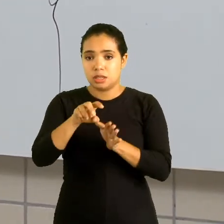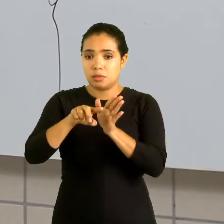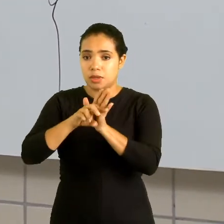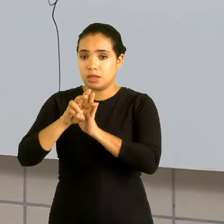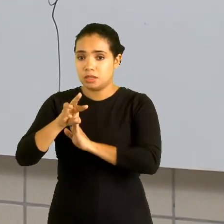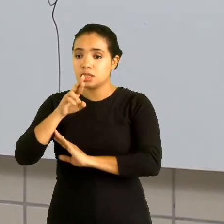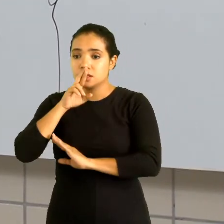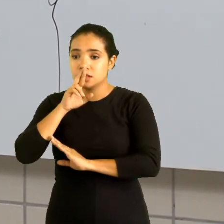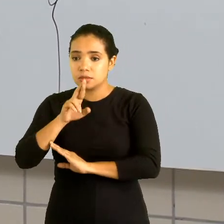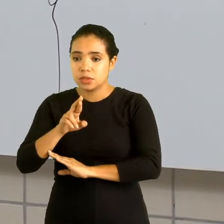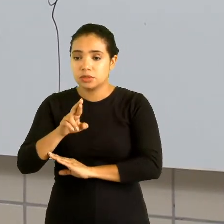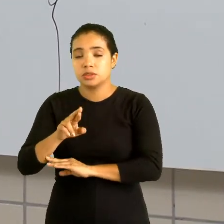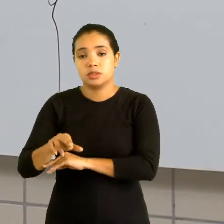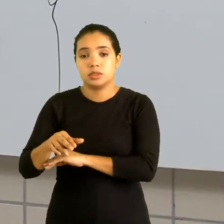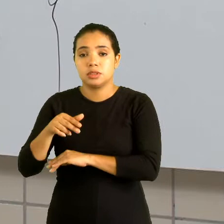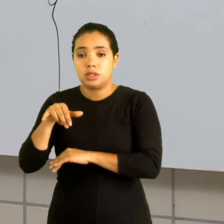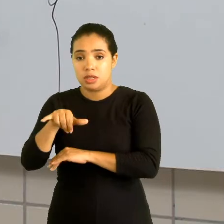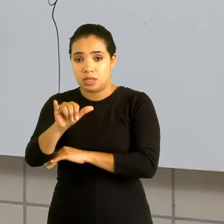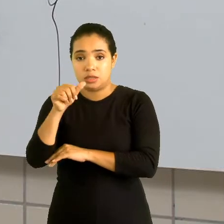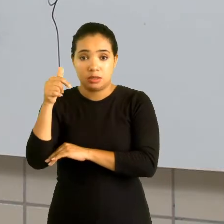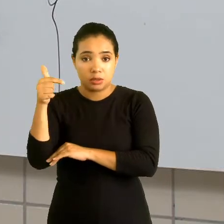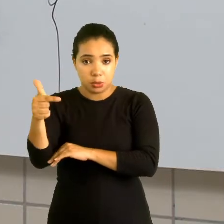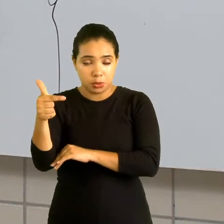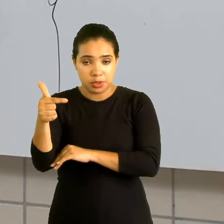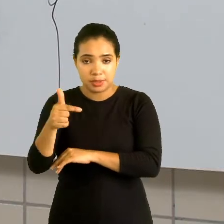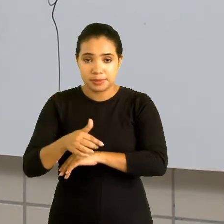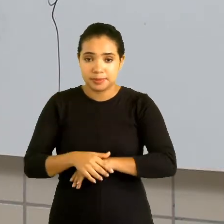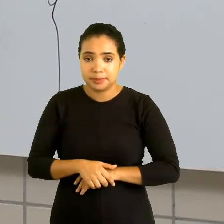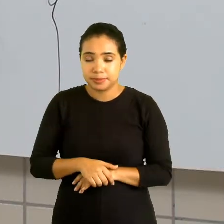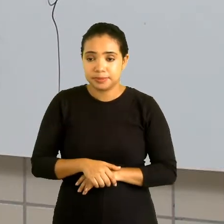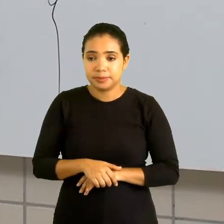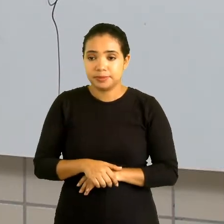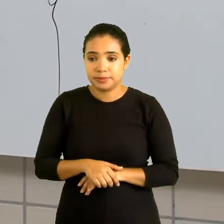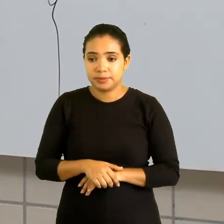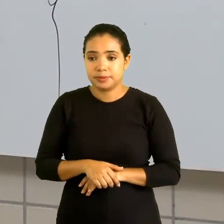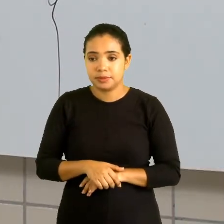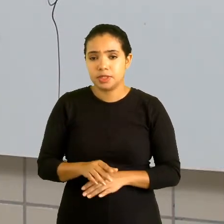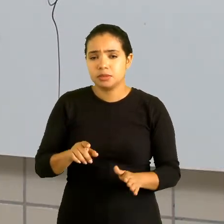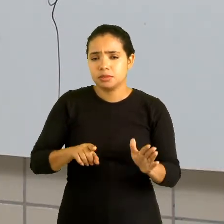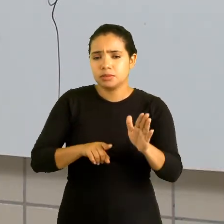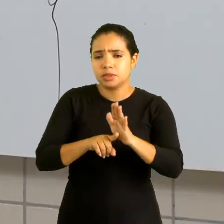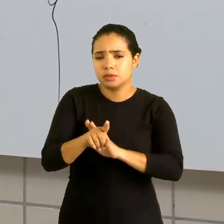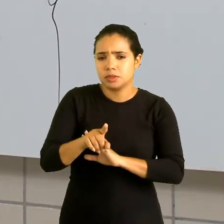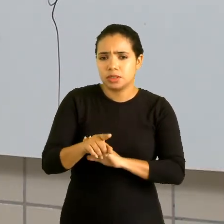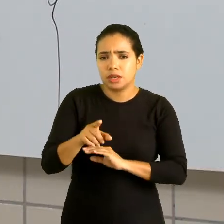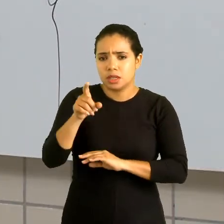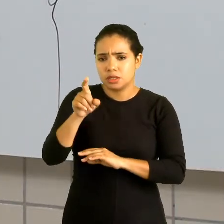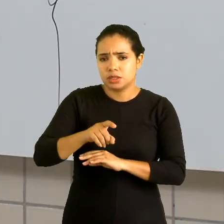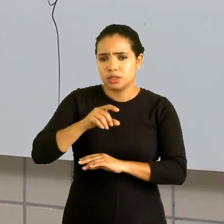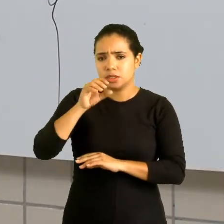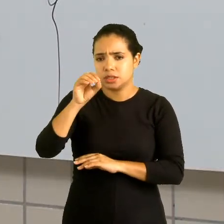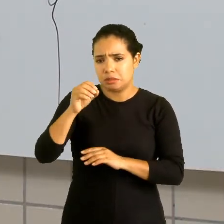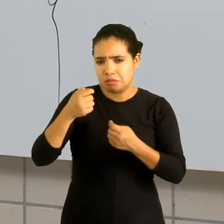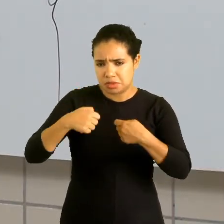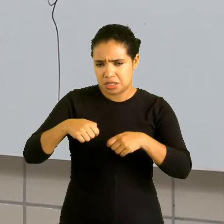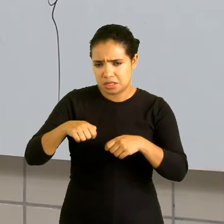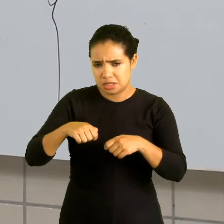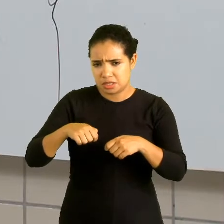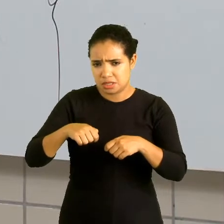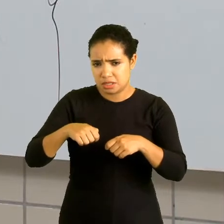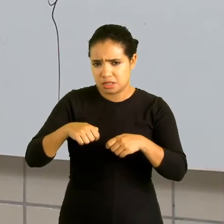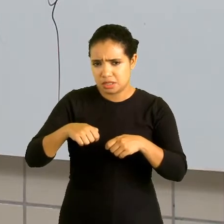4X elevado a 0 e Y elevado ao quadrado. Pergunta, X elevado a 0 precisa aparecer?